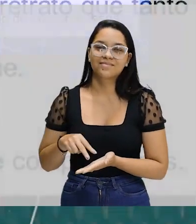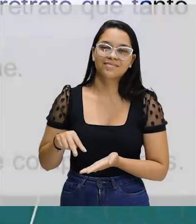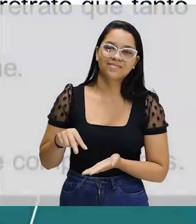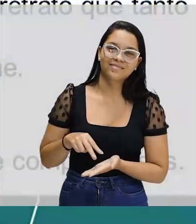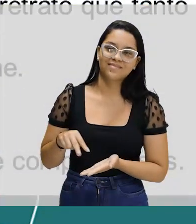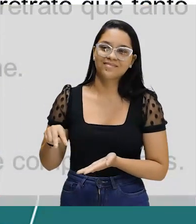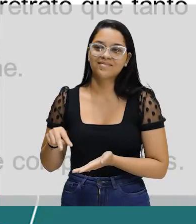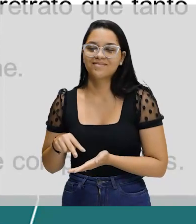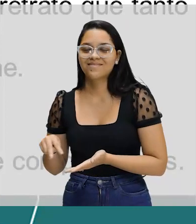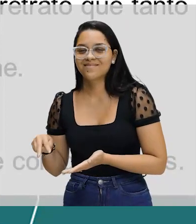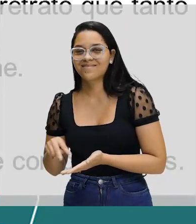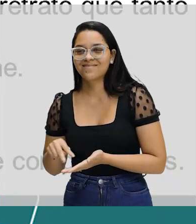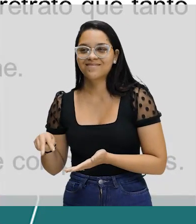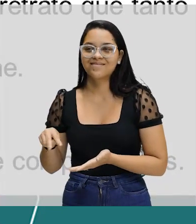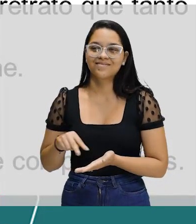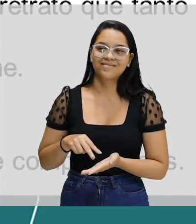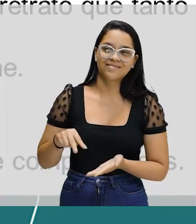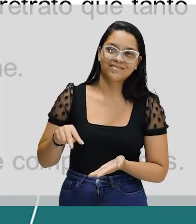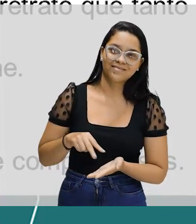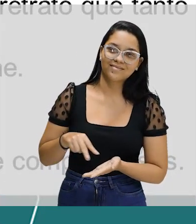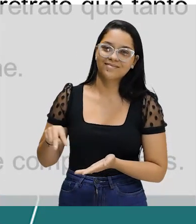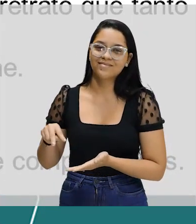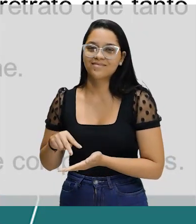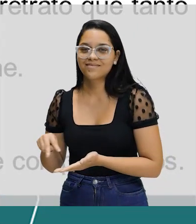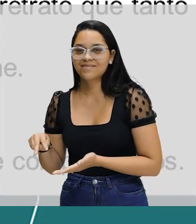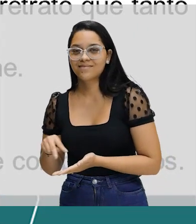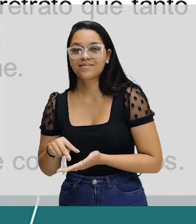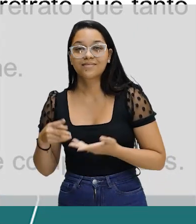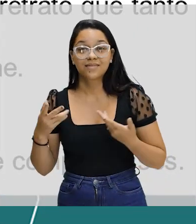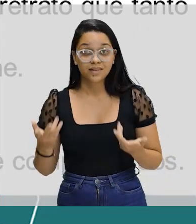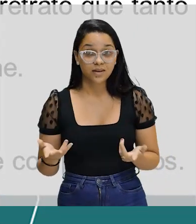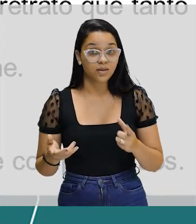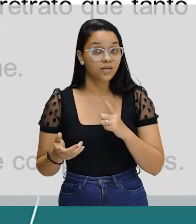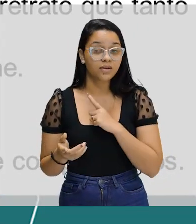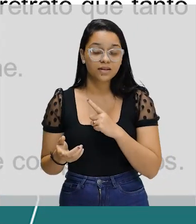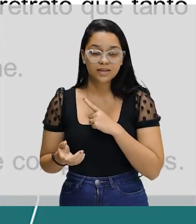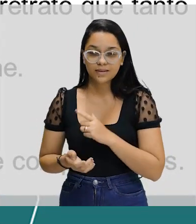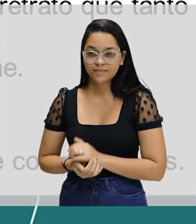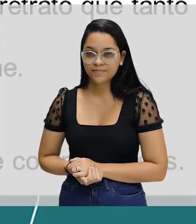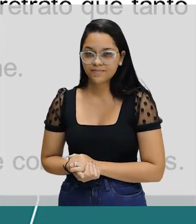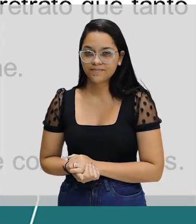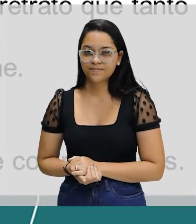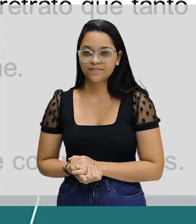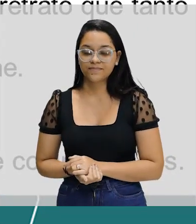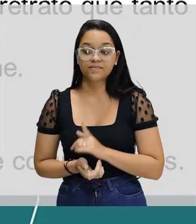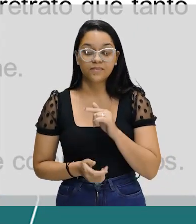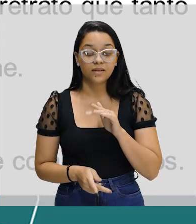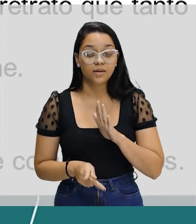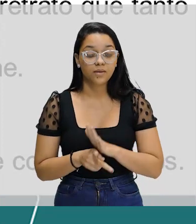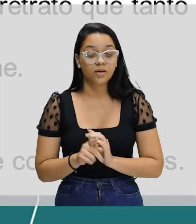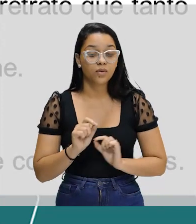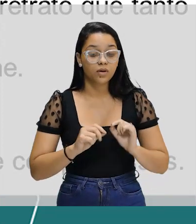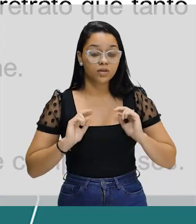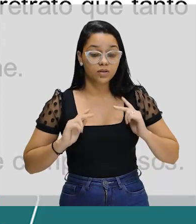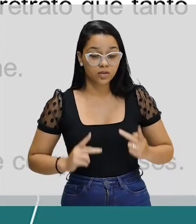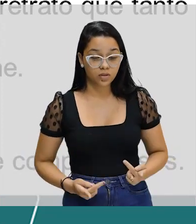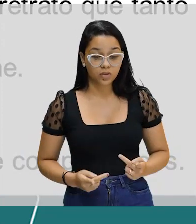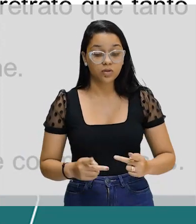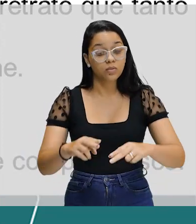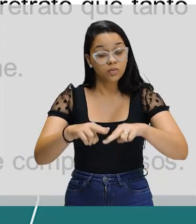Música da Pantera Cojota. Gente, aqui, ó. É um ser humano.